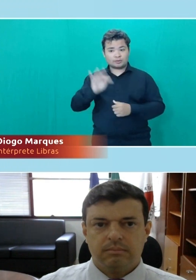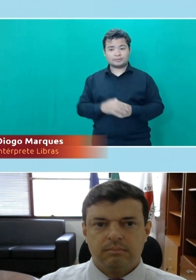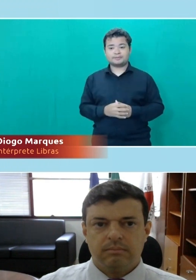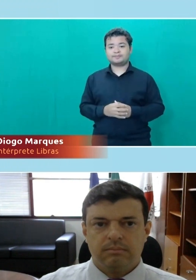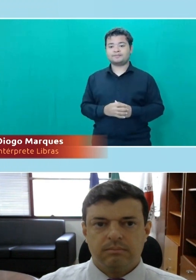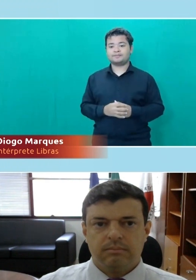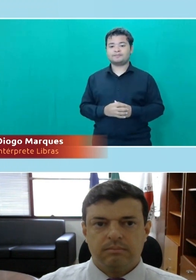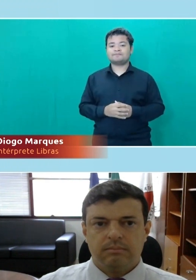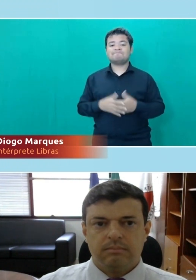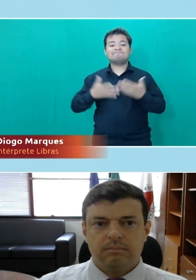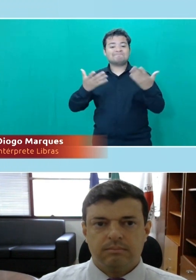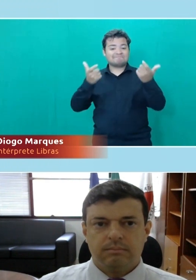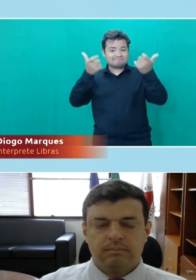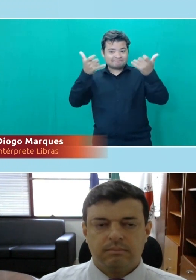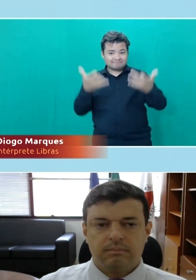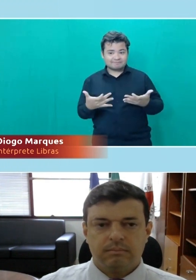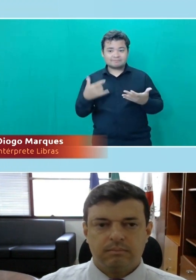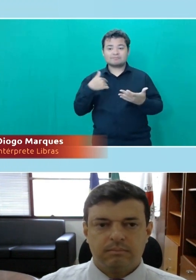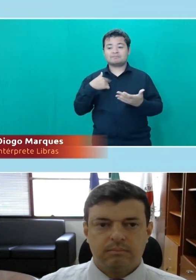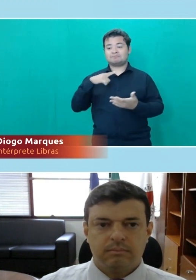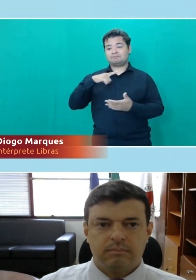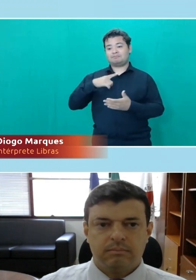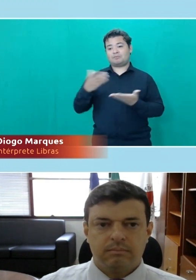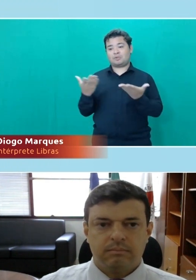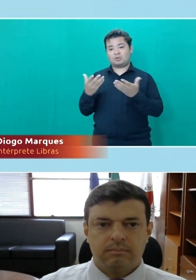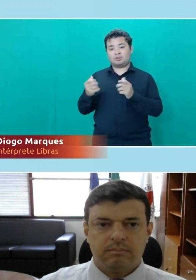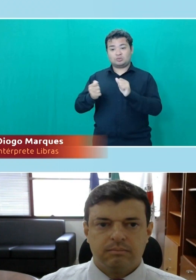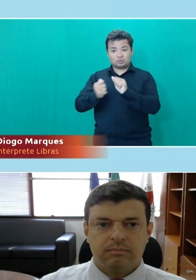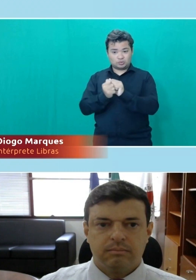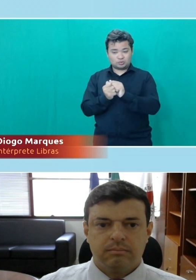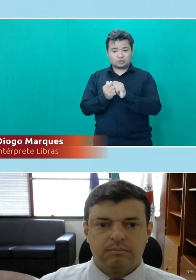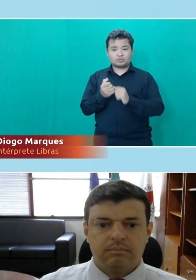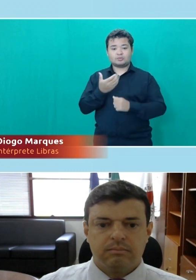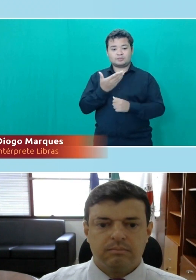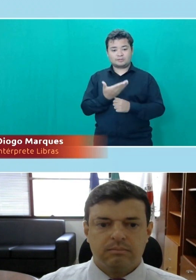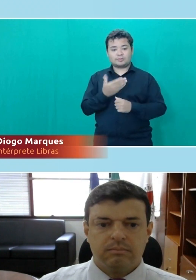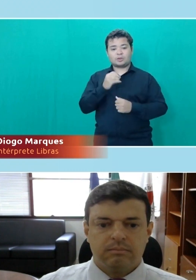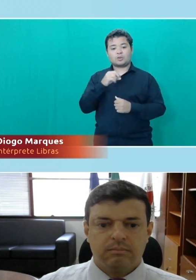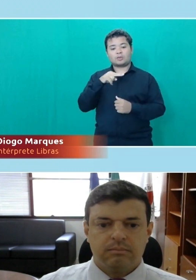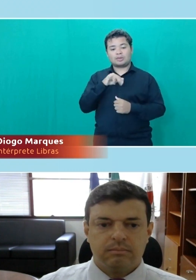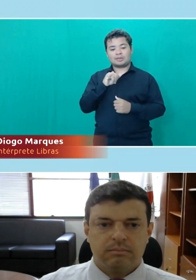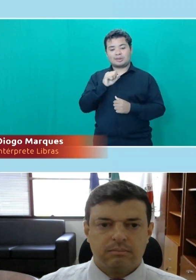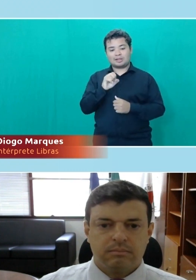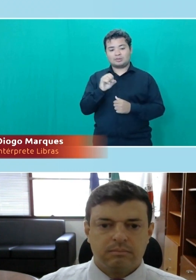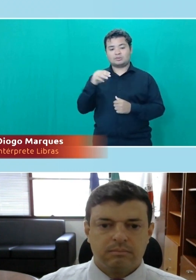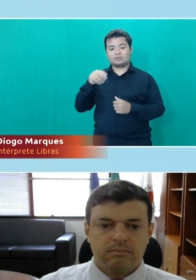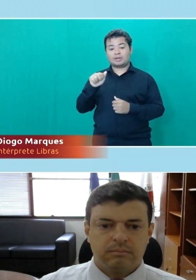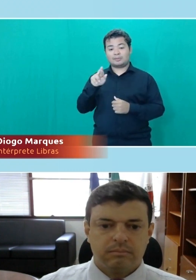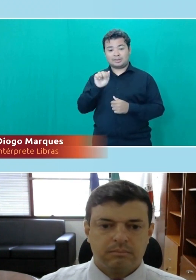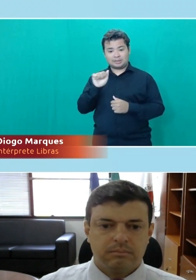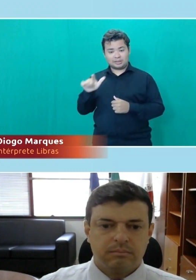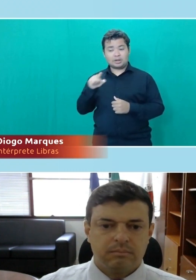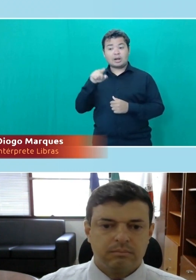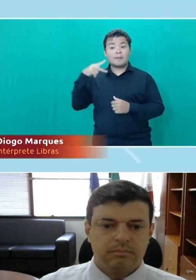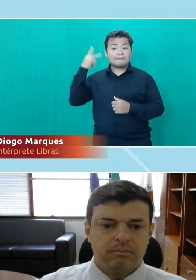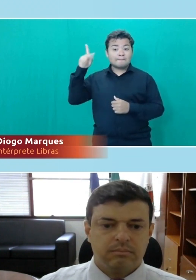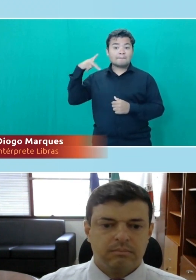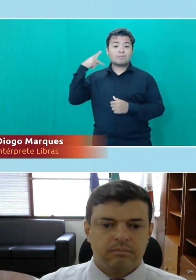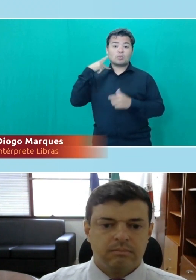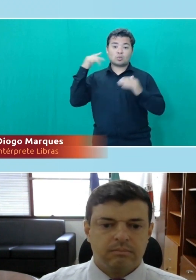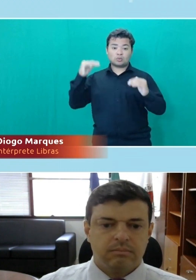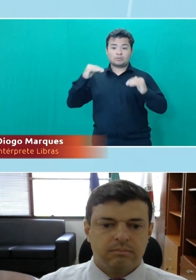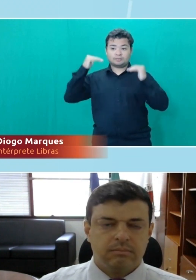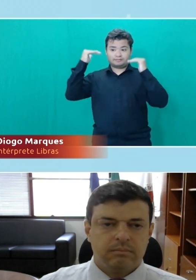fazer essa explicação, eu conto com a presença do Onésio Amaral, que é procurador da República e que foi